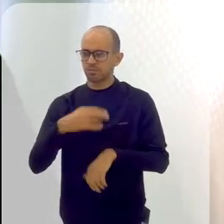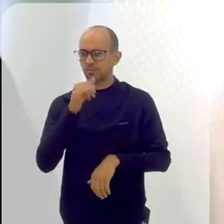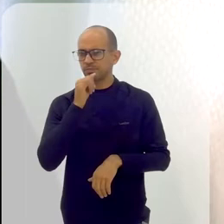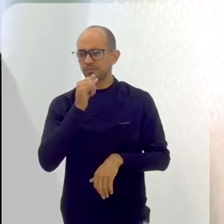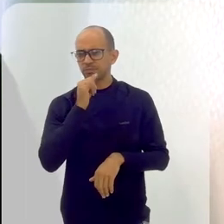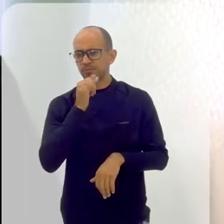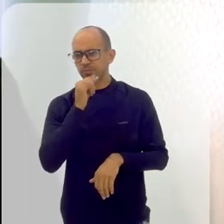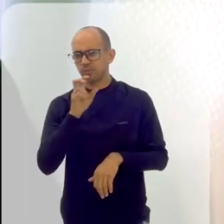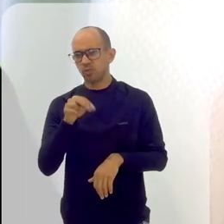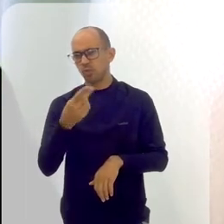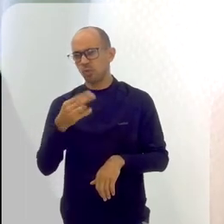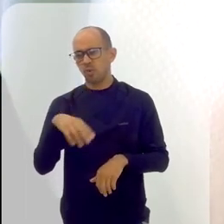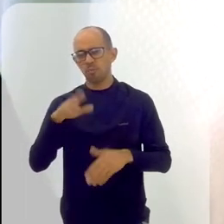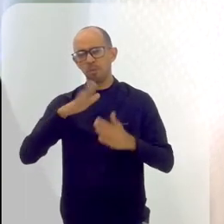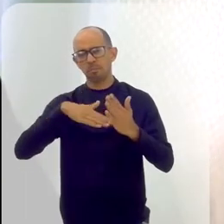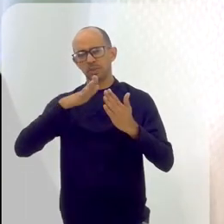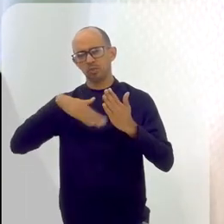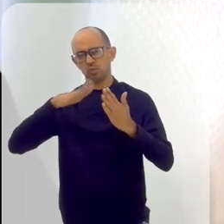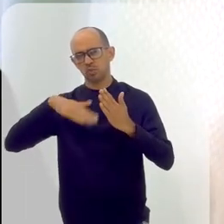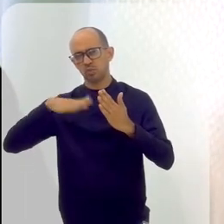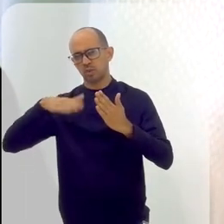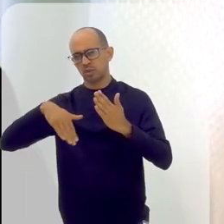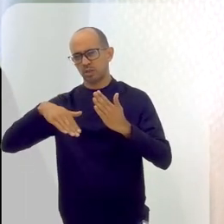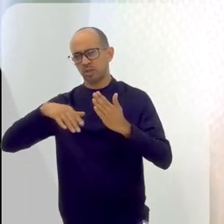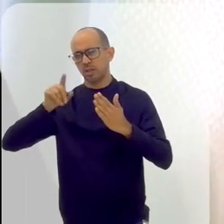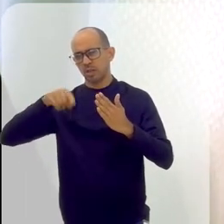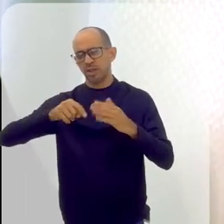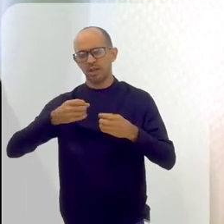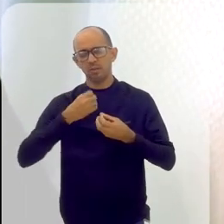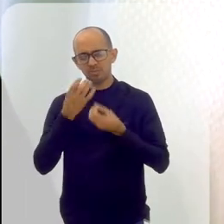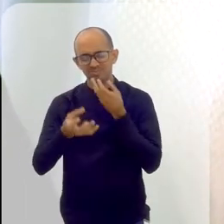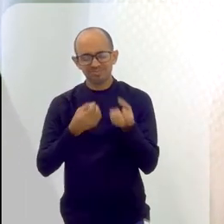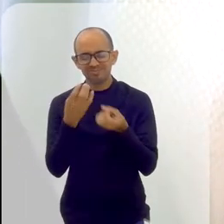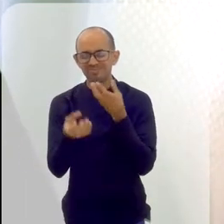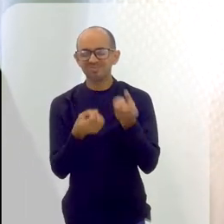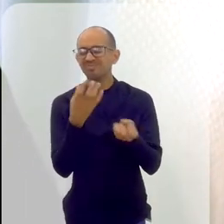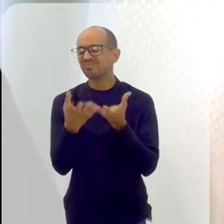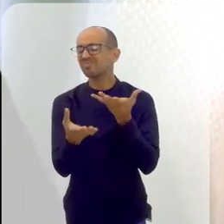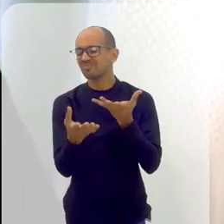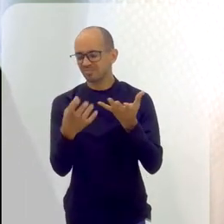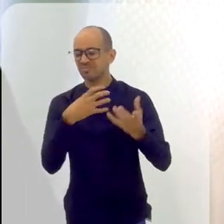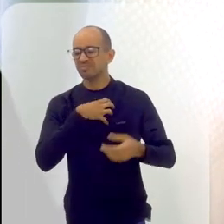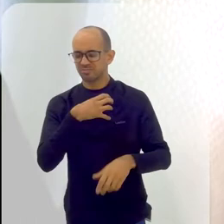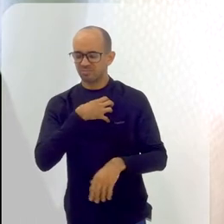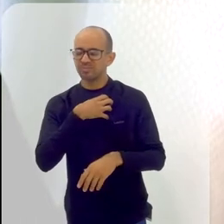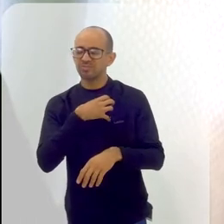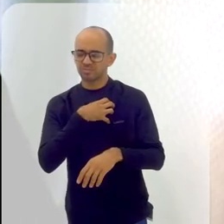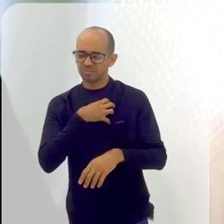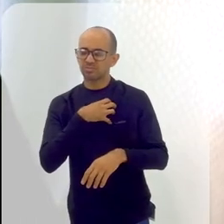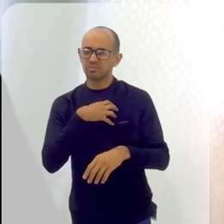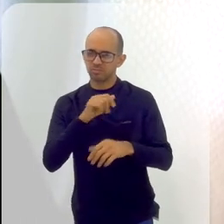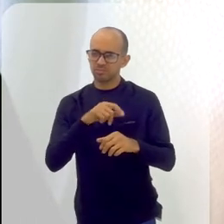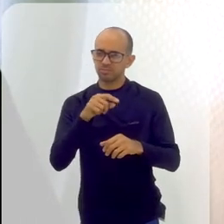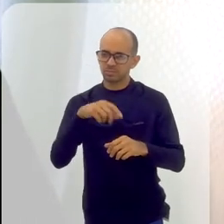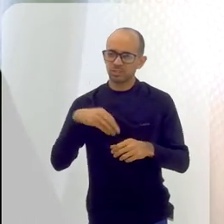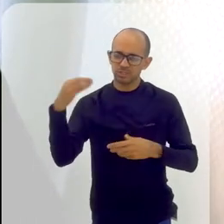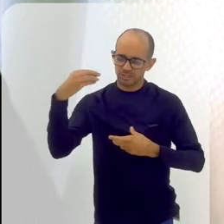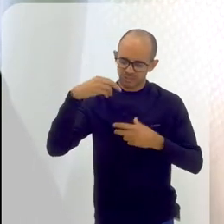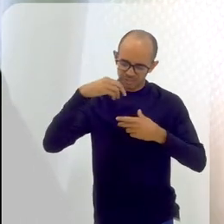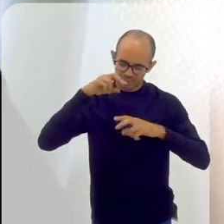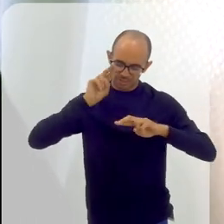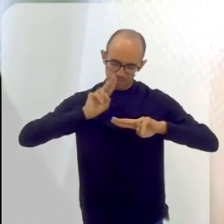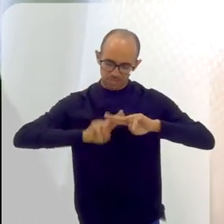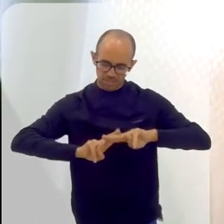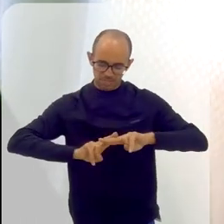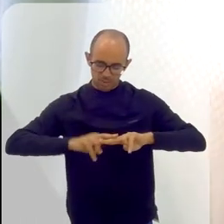uma cena, uma pintura, ele é uma evasão desse enclausuramento